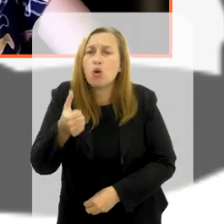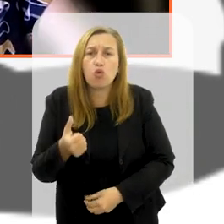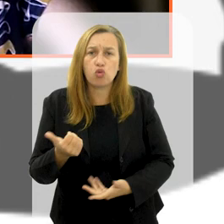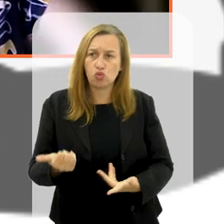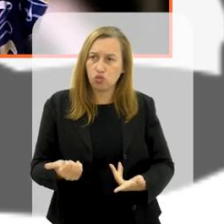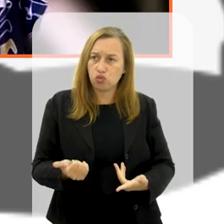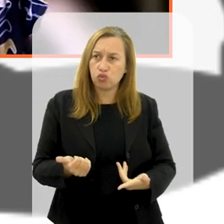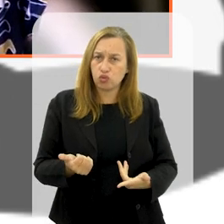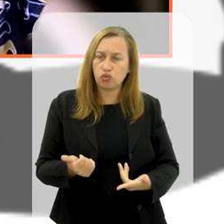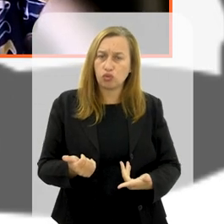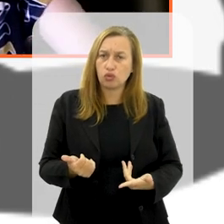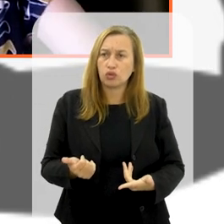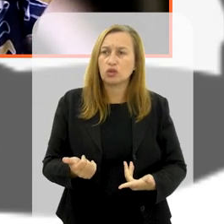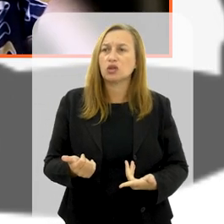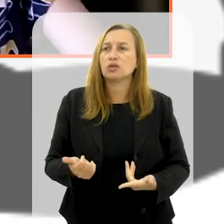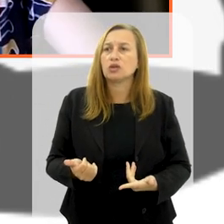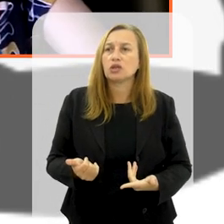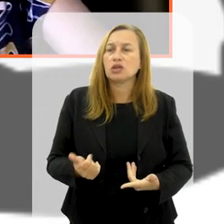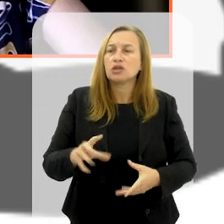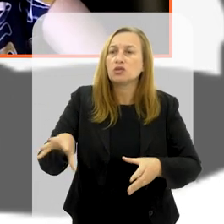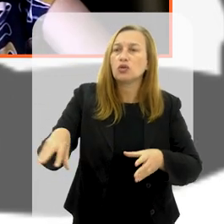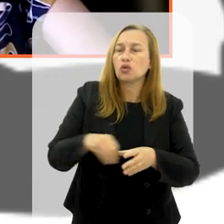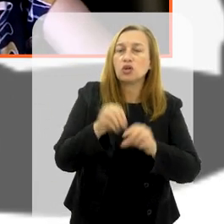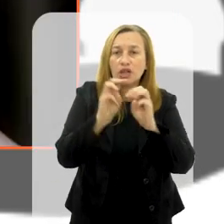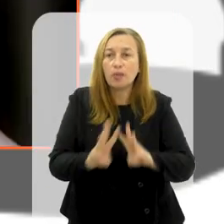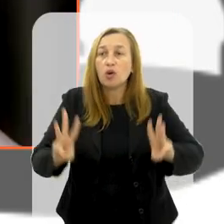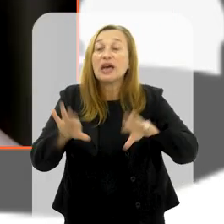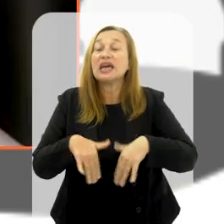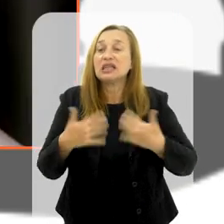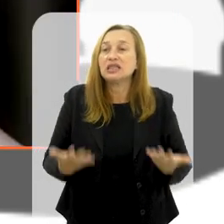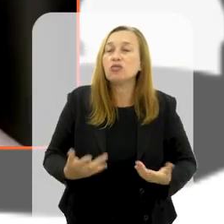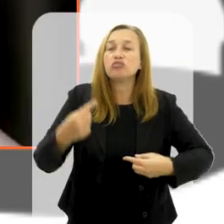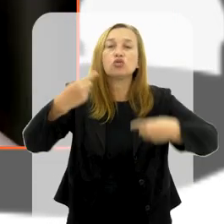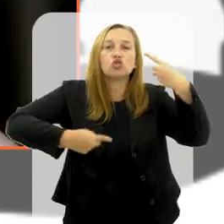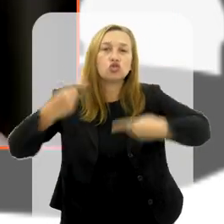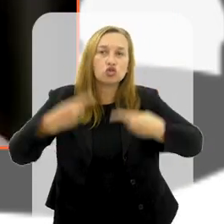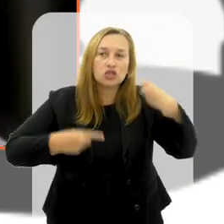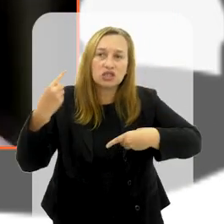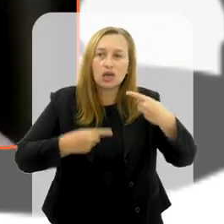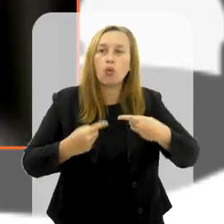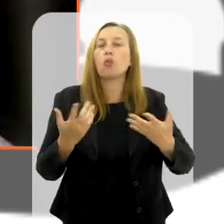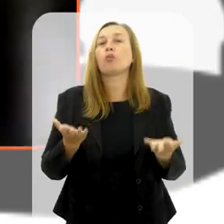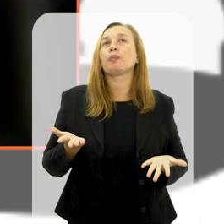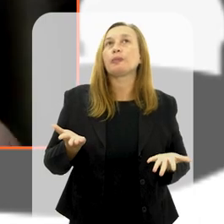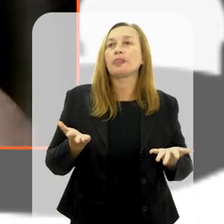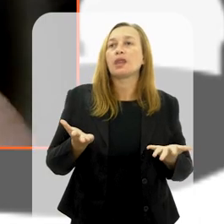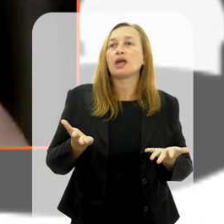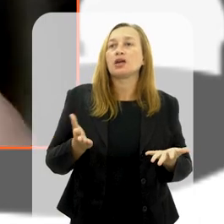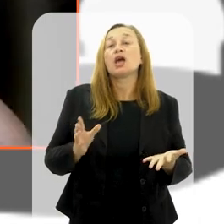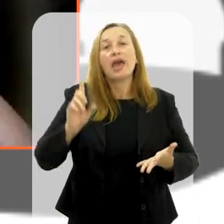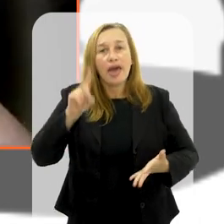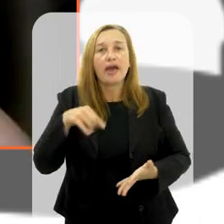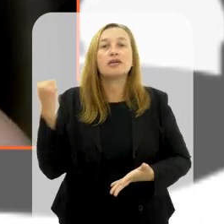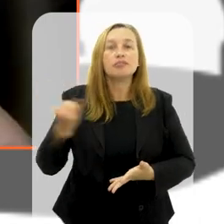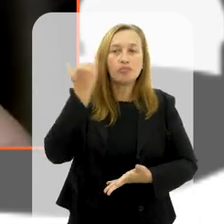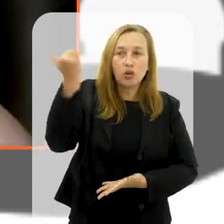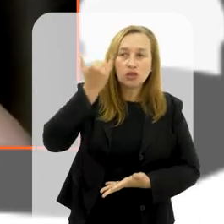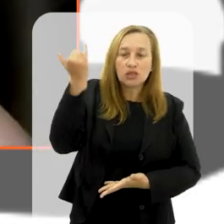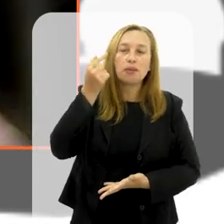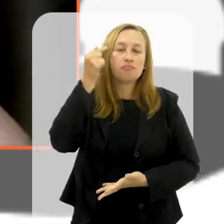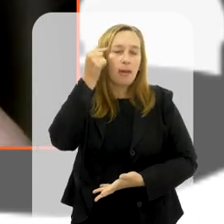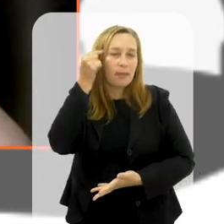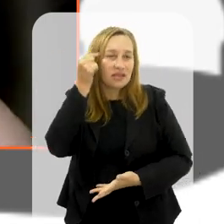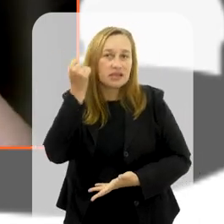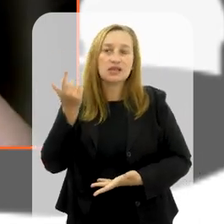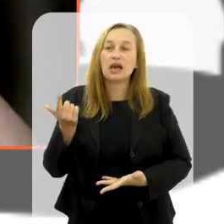poucos países soberanos no mundo não estão na ONU. Então, há um debate crítico, isso é um ponto importante